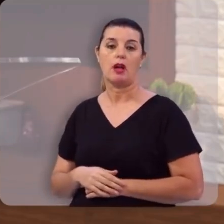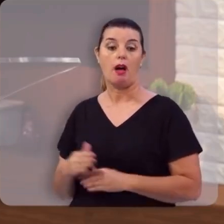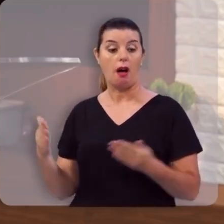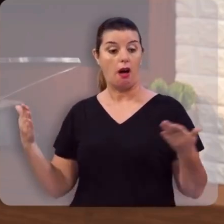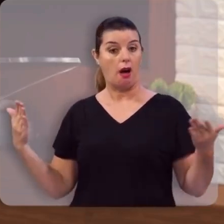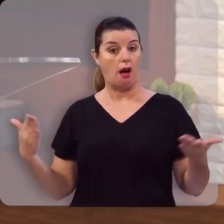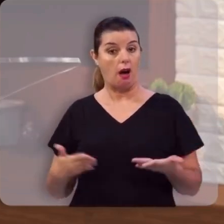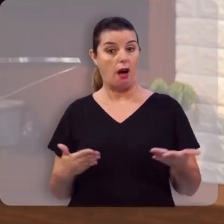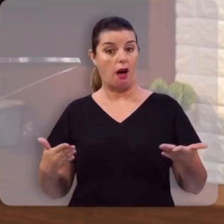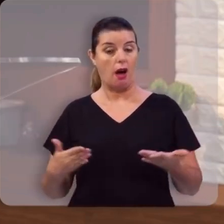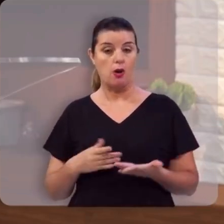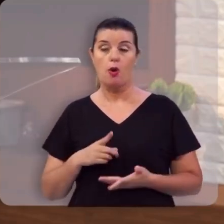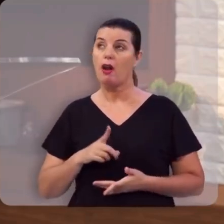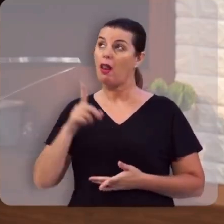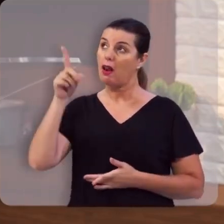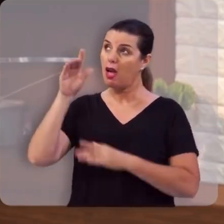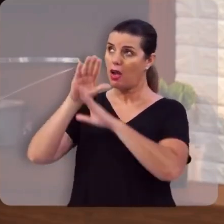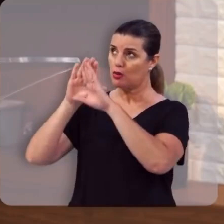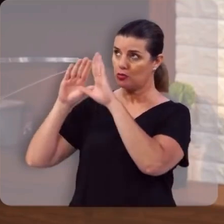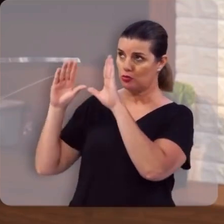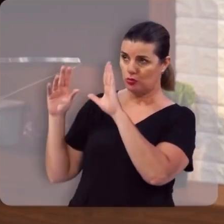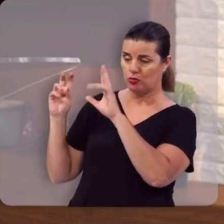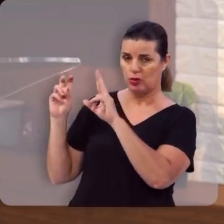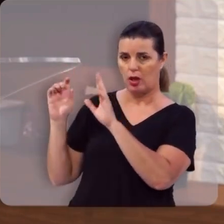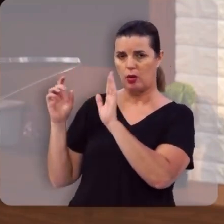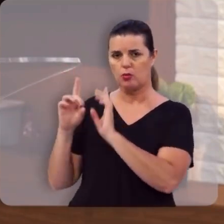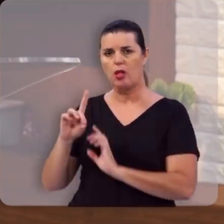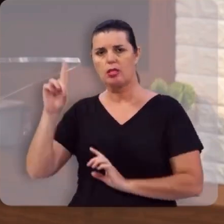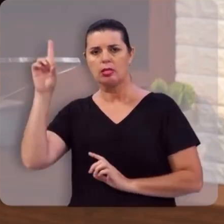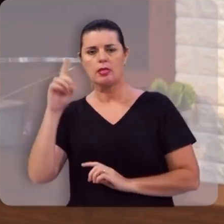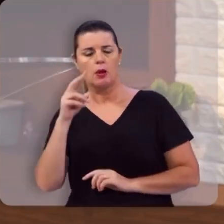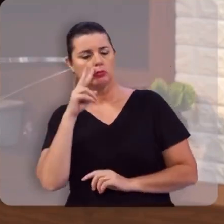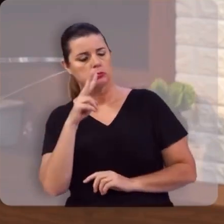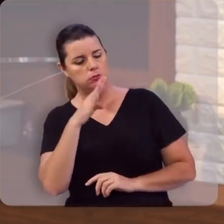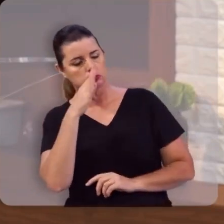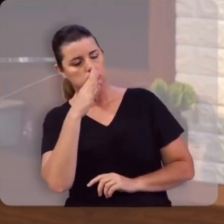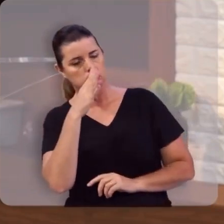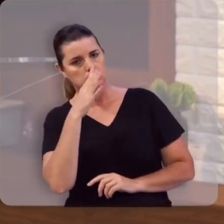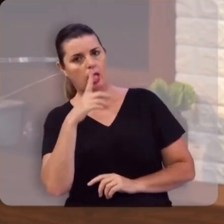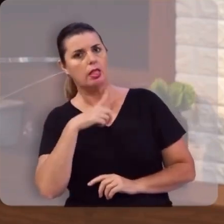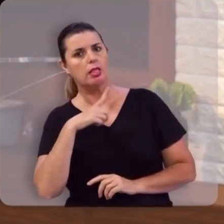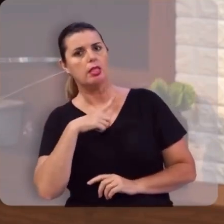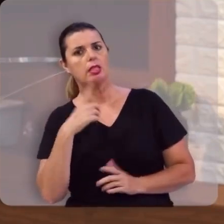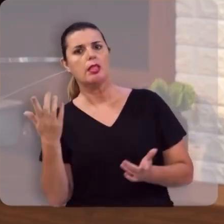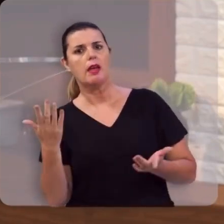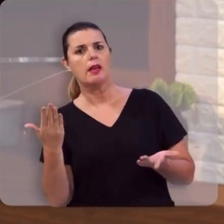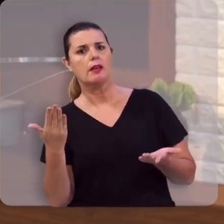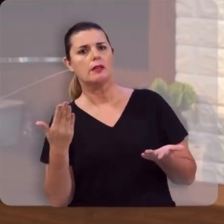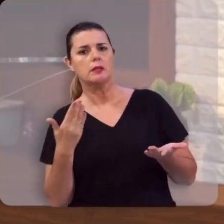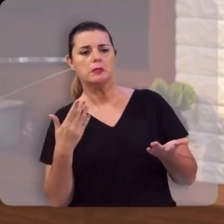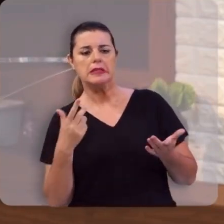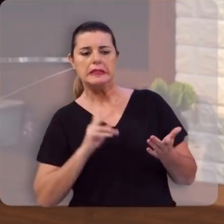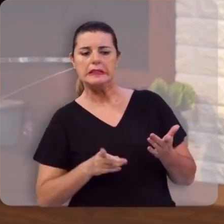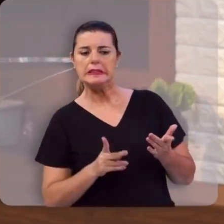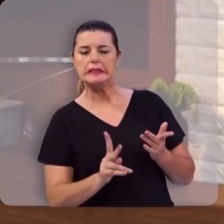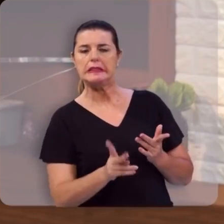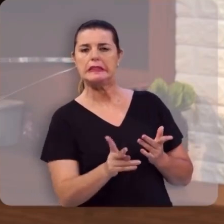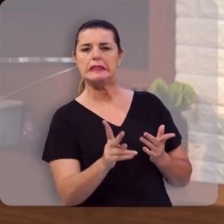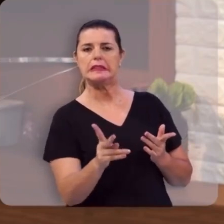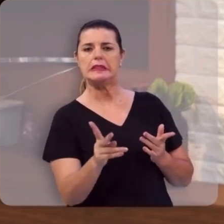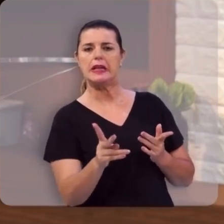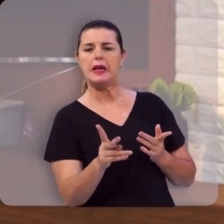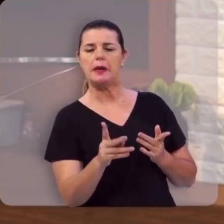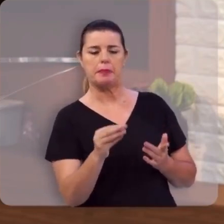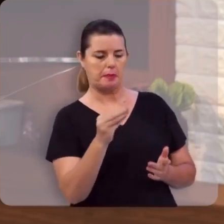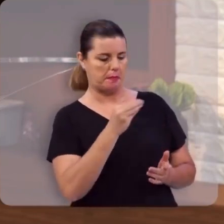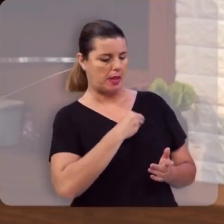Agora, lá no tribunal de Deus, você tem um crédito infinito. Não